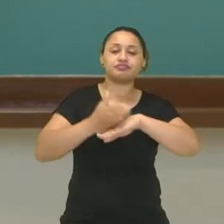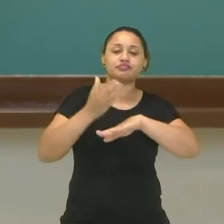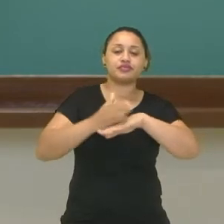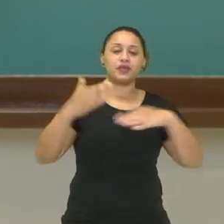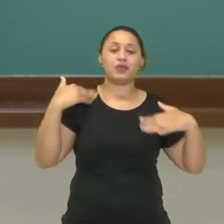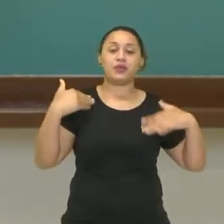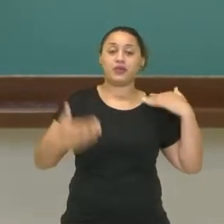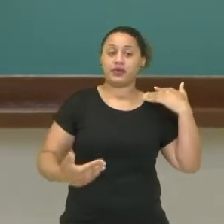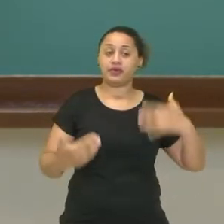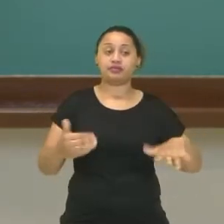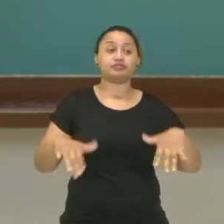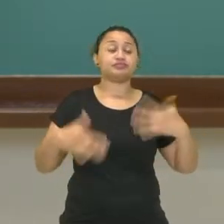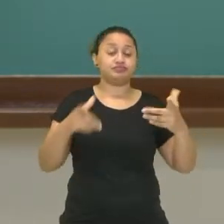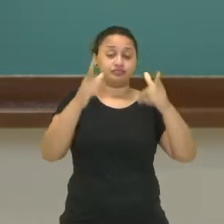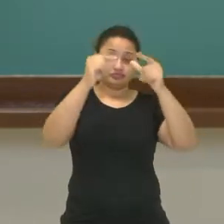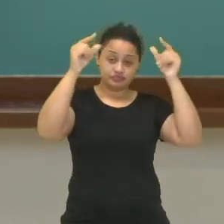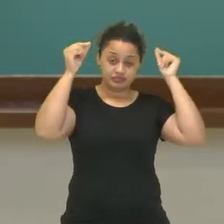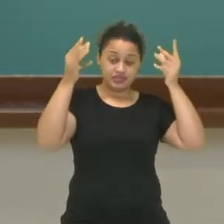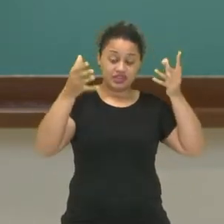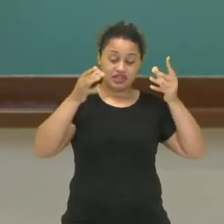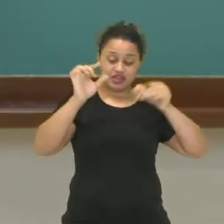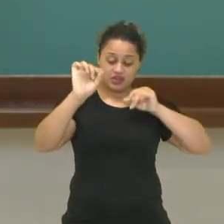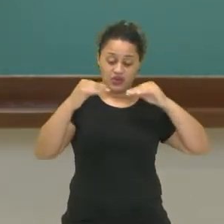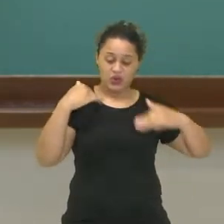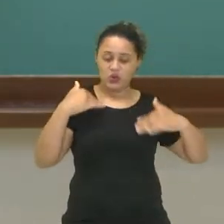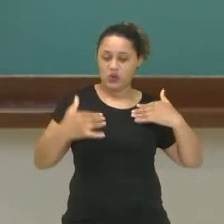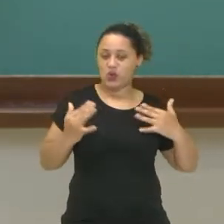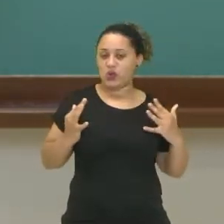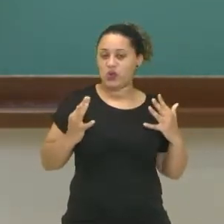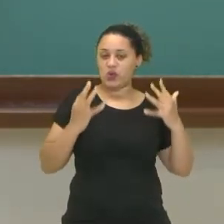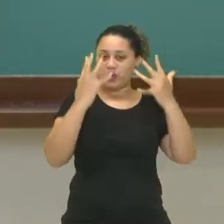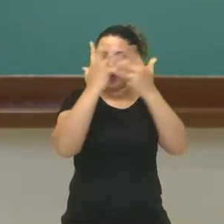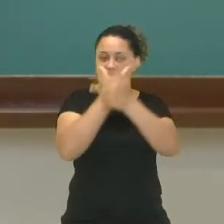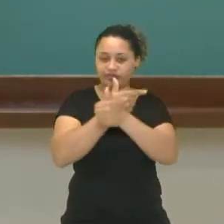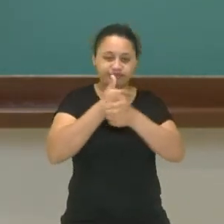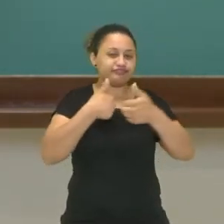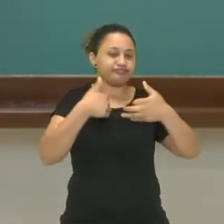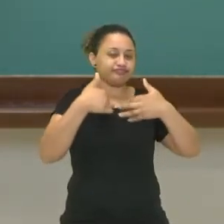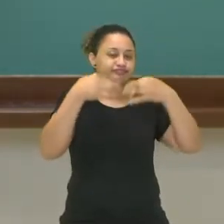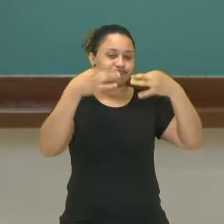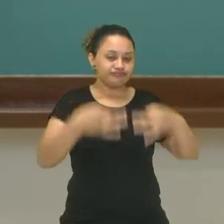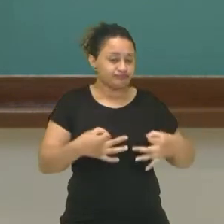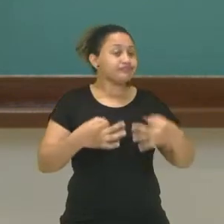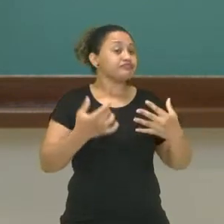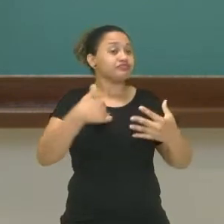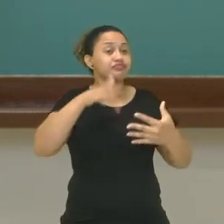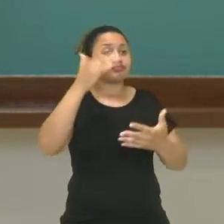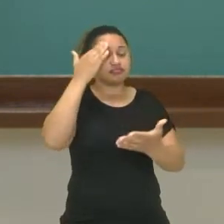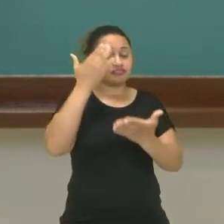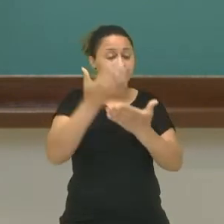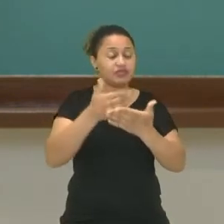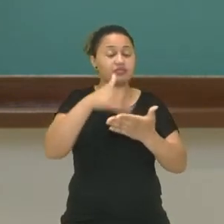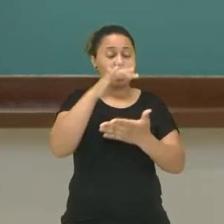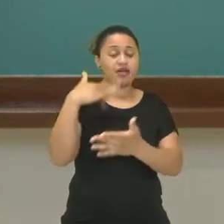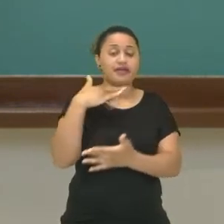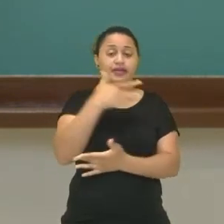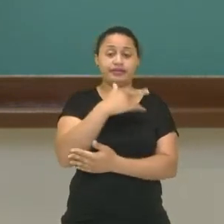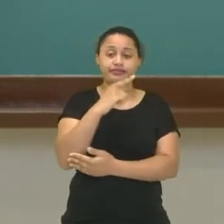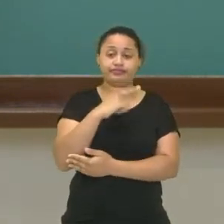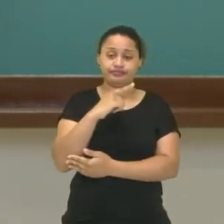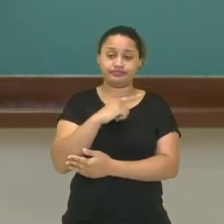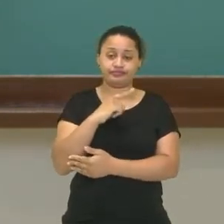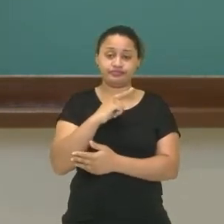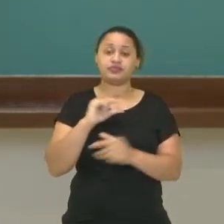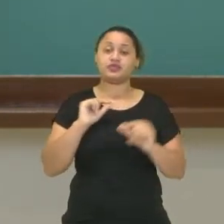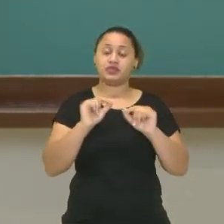realmente um corpo belo, um corpo muito saudável, porque eles acreditavam que quanto mais saudável eles fossem